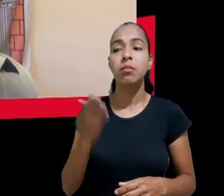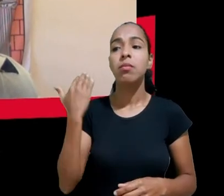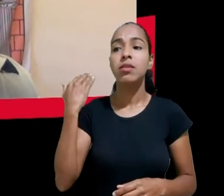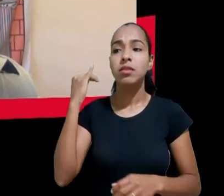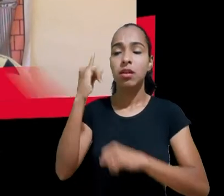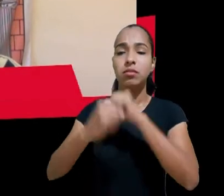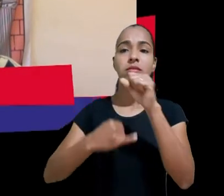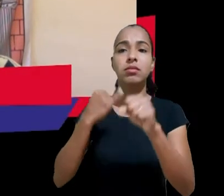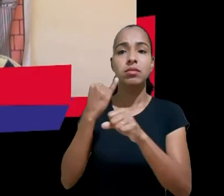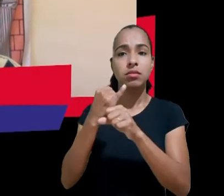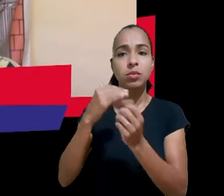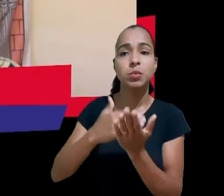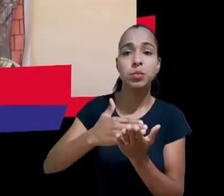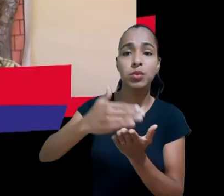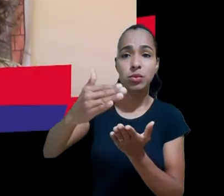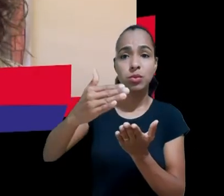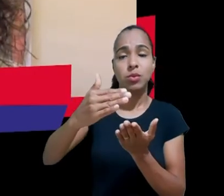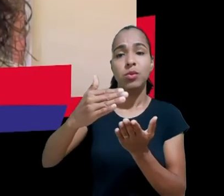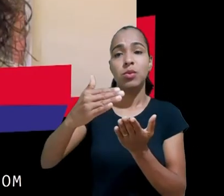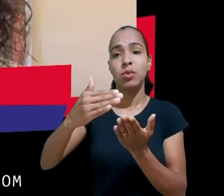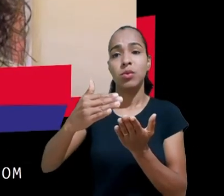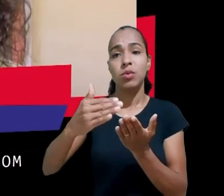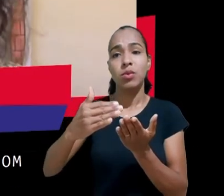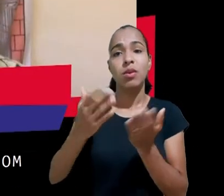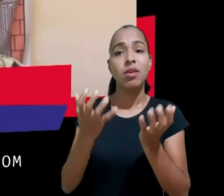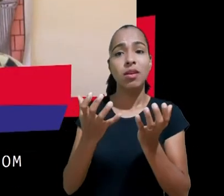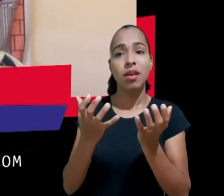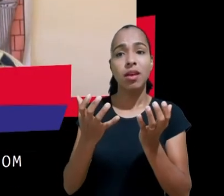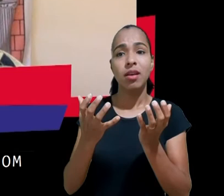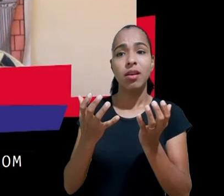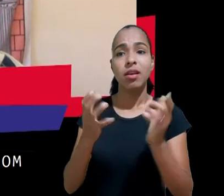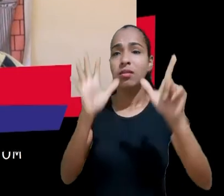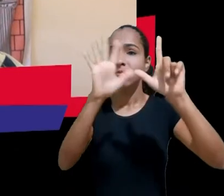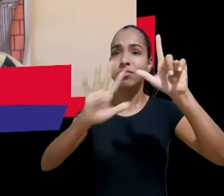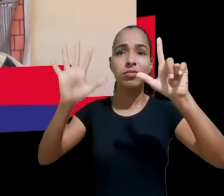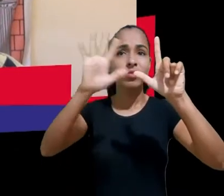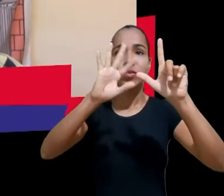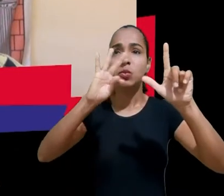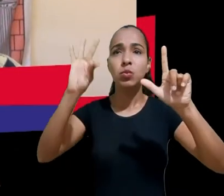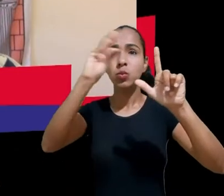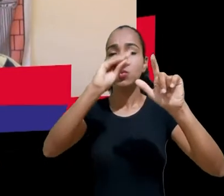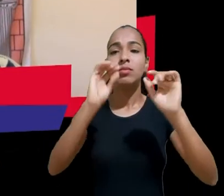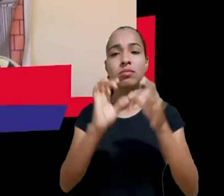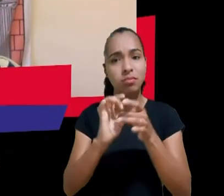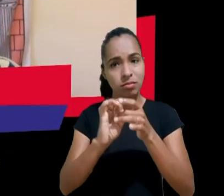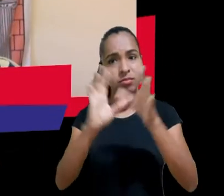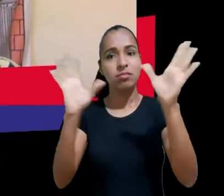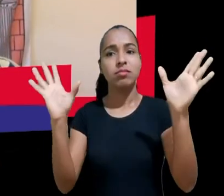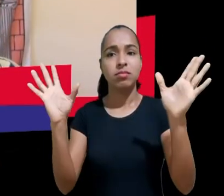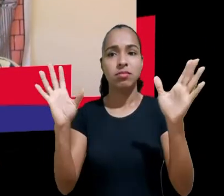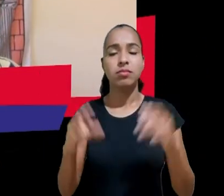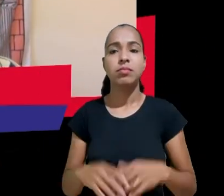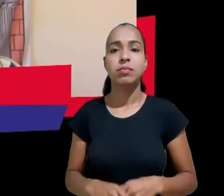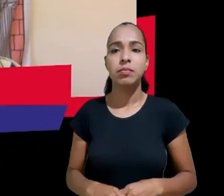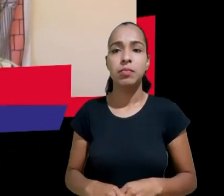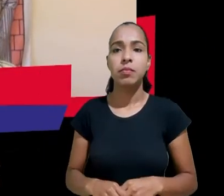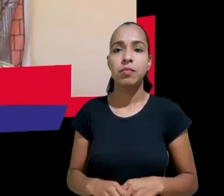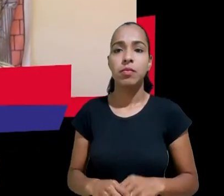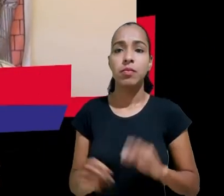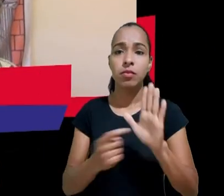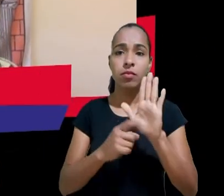expressão deveria ser priorizada e tudo mais. E eu acho que o Marco Civil no artigo 19, em outras oportunidades,